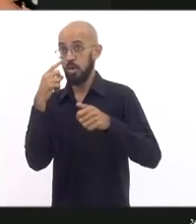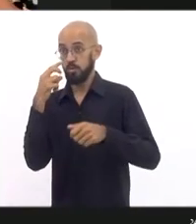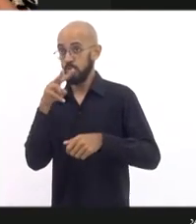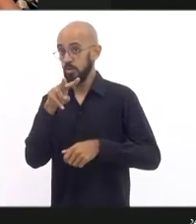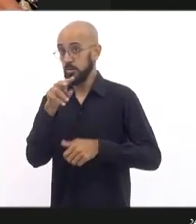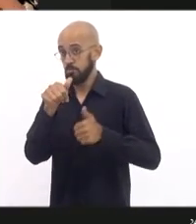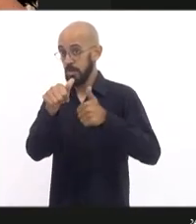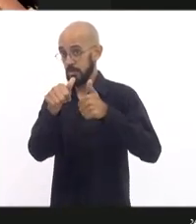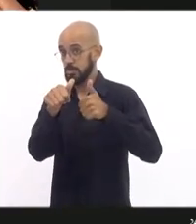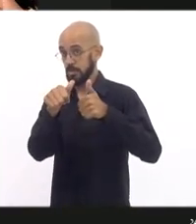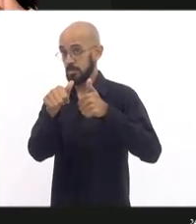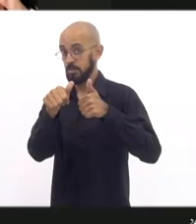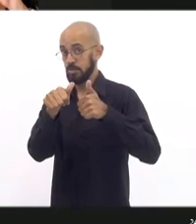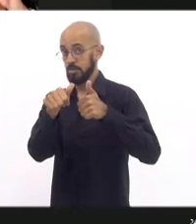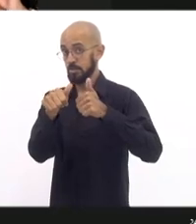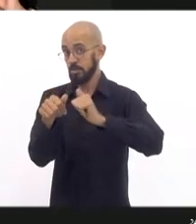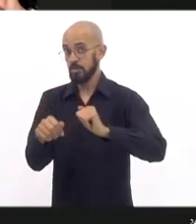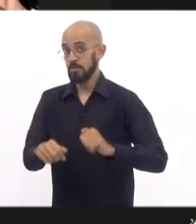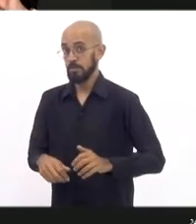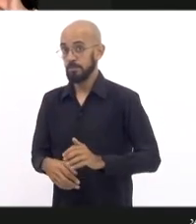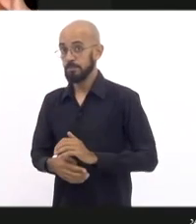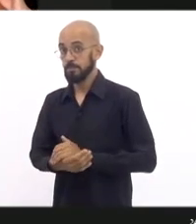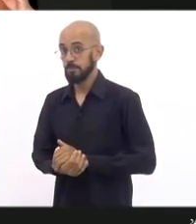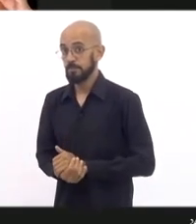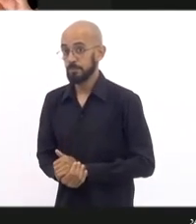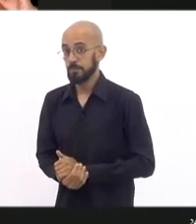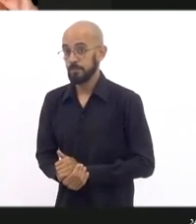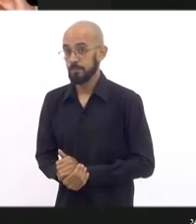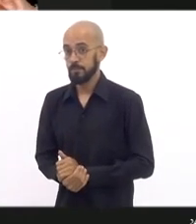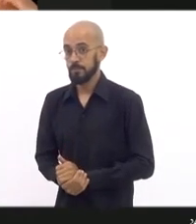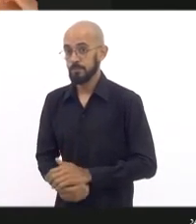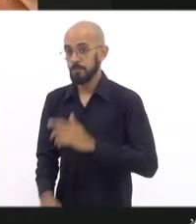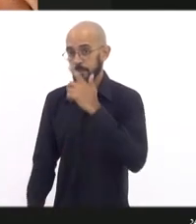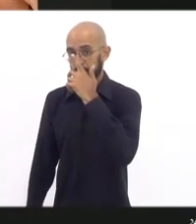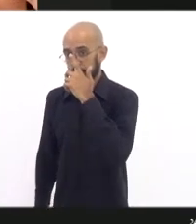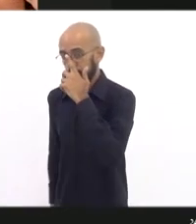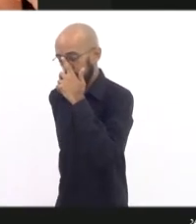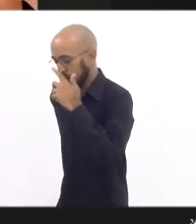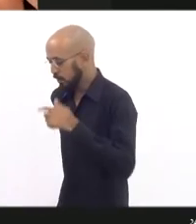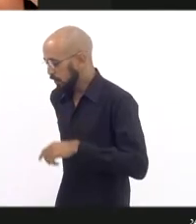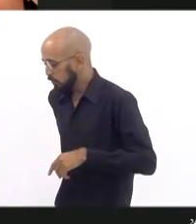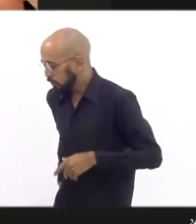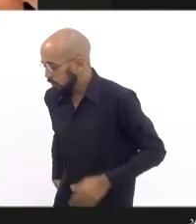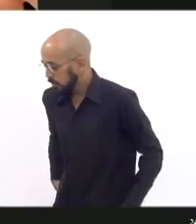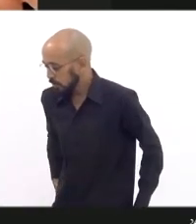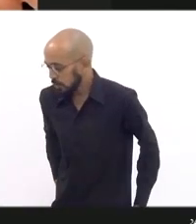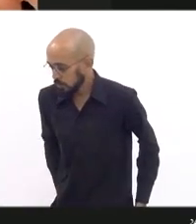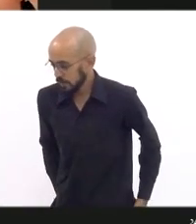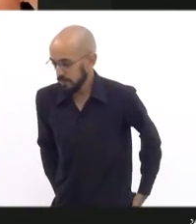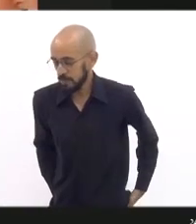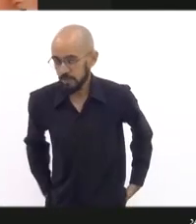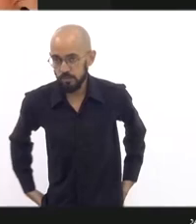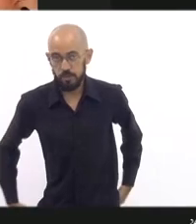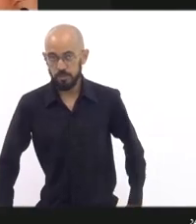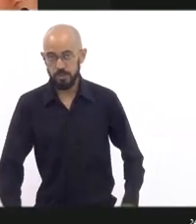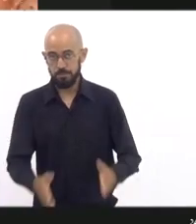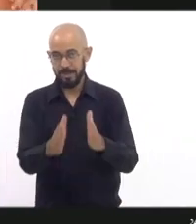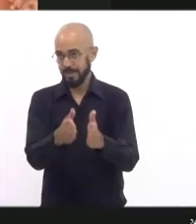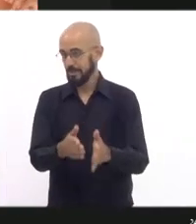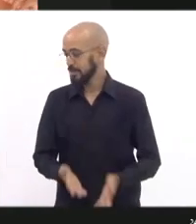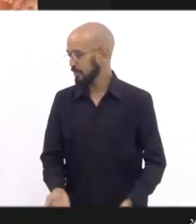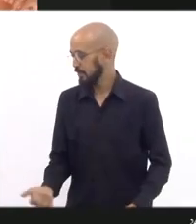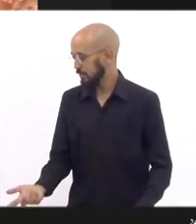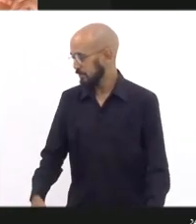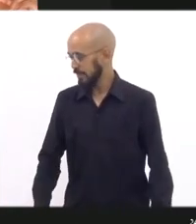Dani, presídio da Comissão de Direitos Humanos, também está chegando aqui, a gente tem atuado junto aqui no caso, estou vendo aqui a